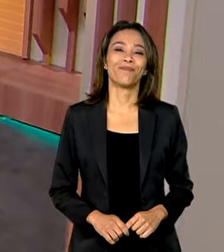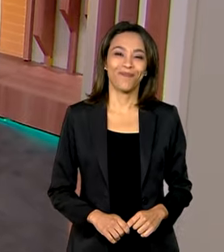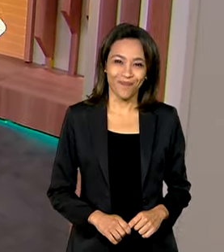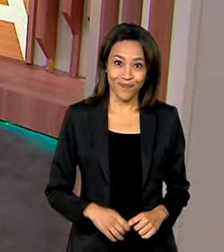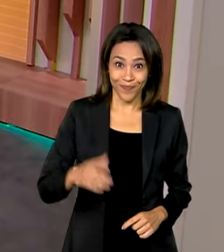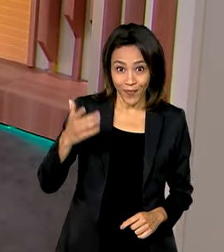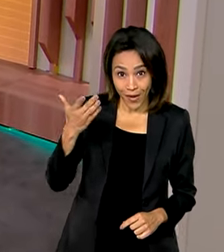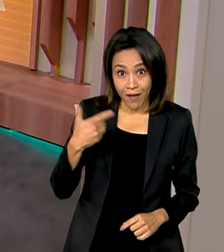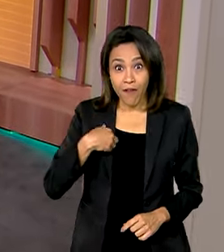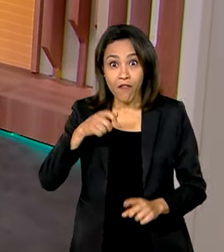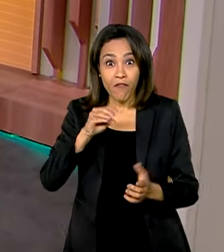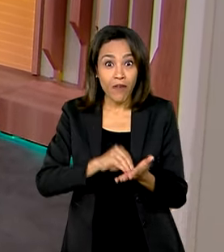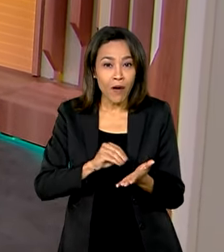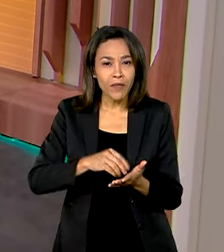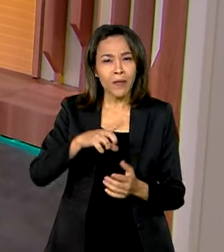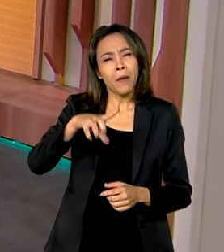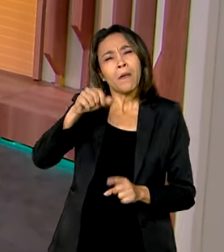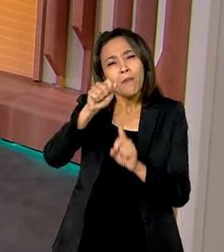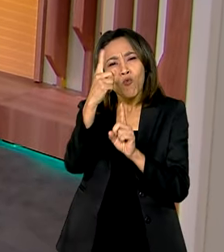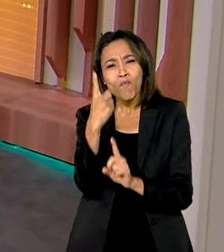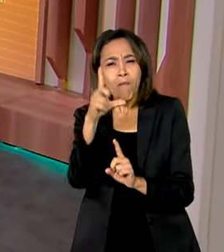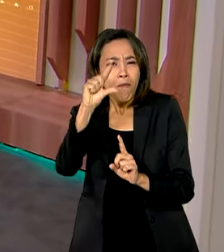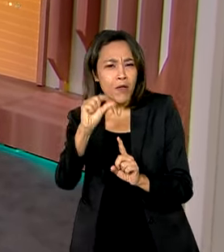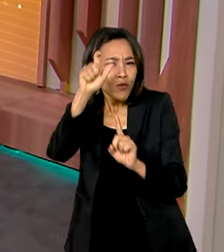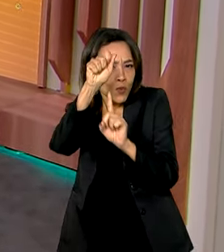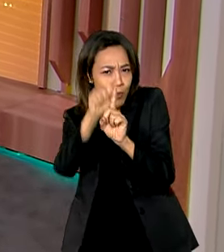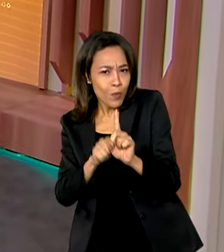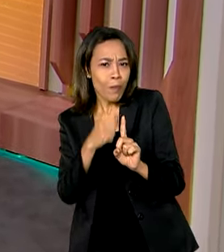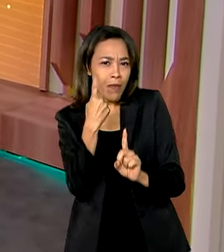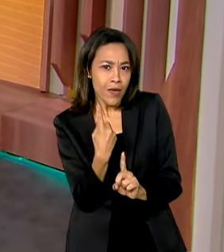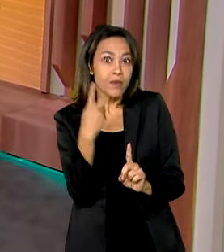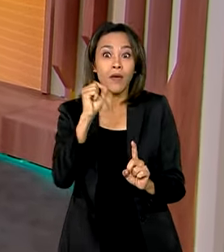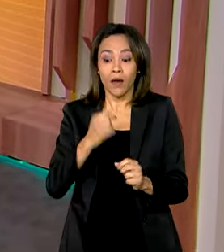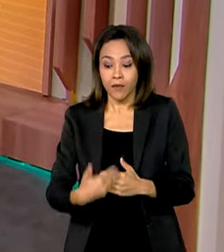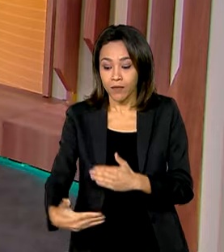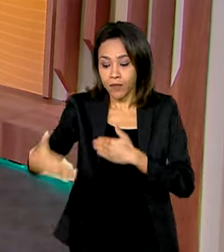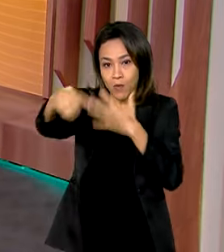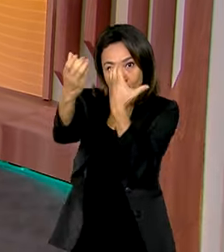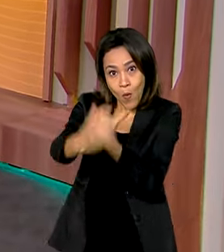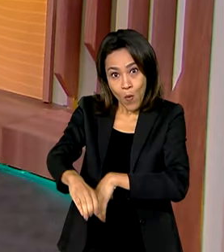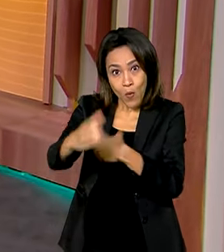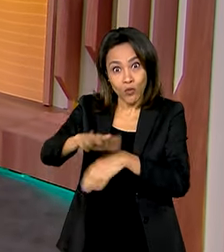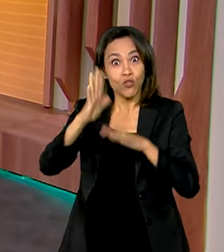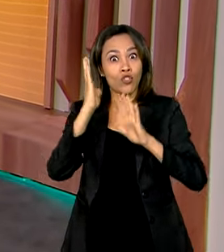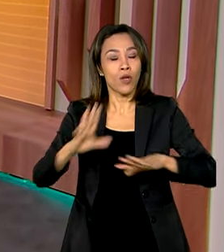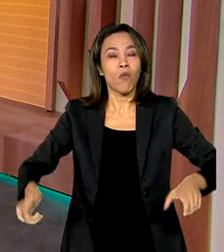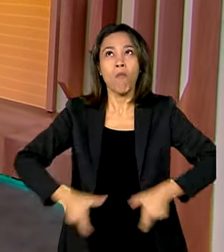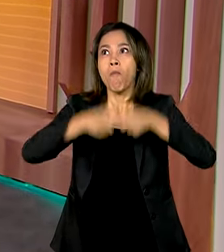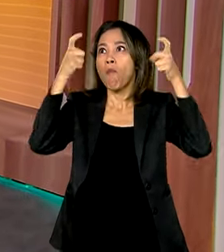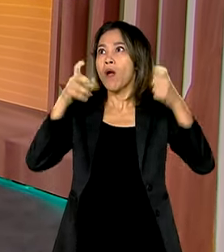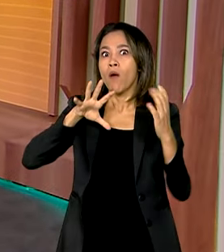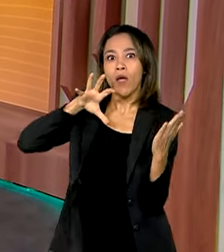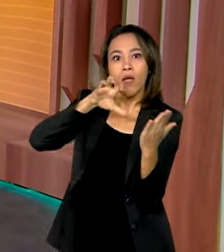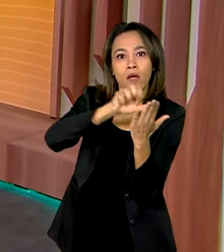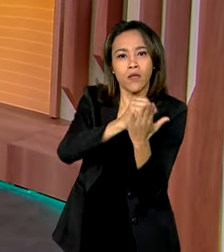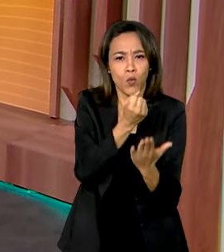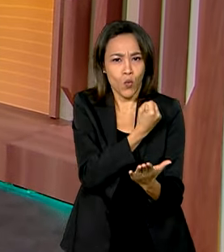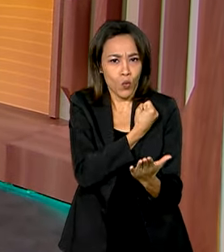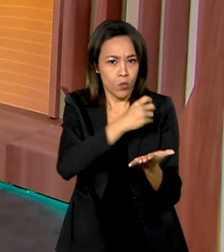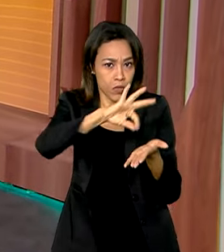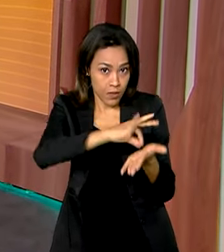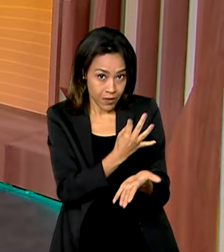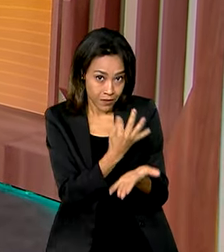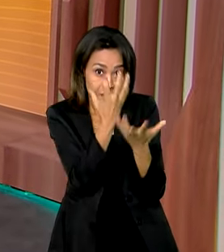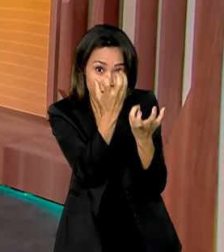Estamos a menos de um mês do concurso público nacional unificado, o maior já registrado em número de candidatos inscritos.